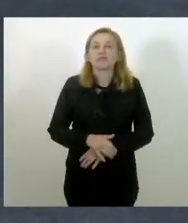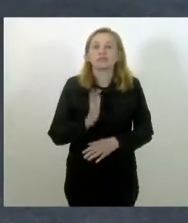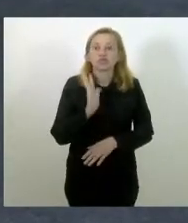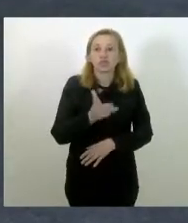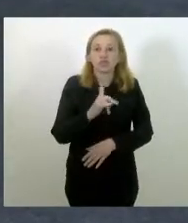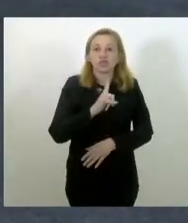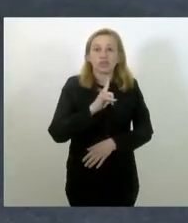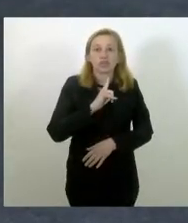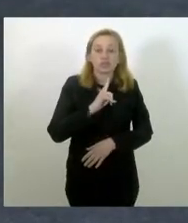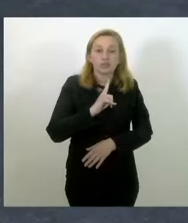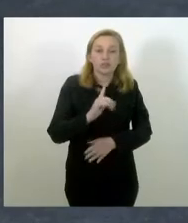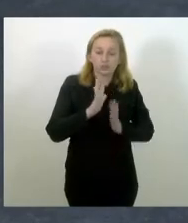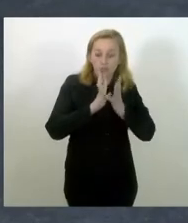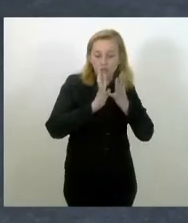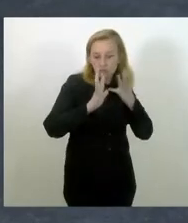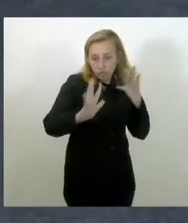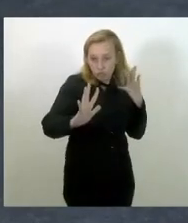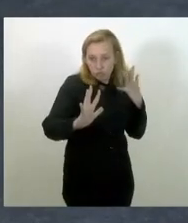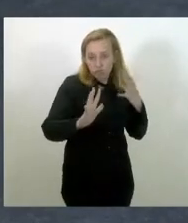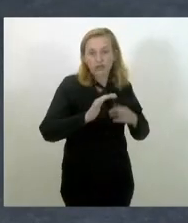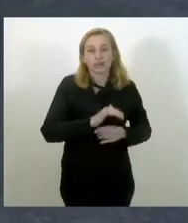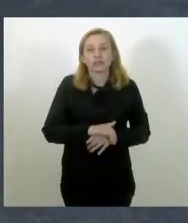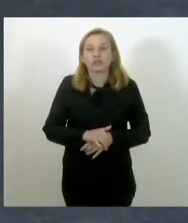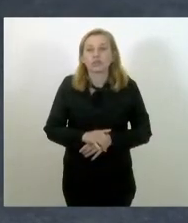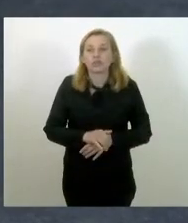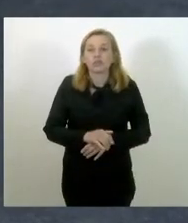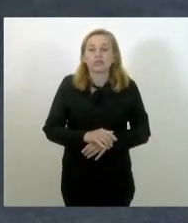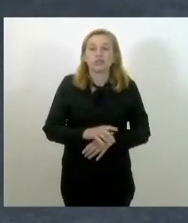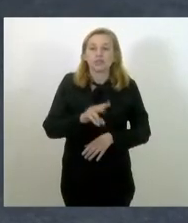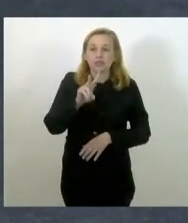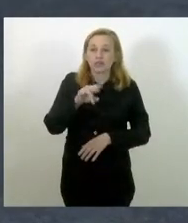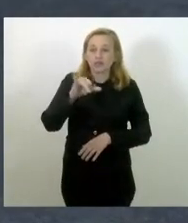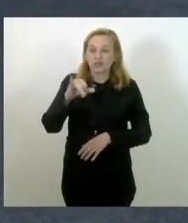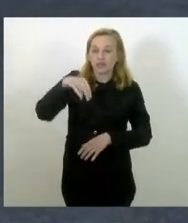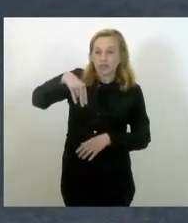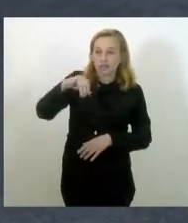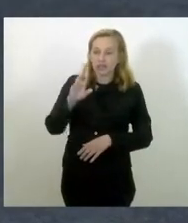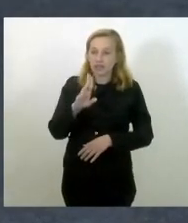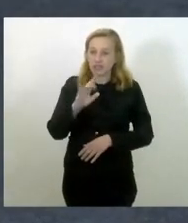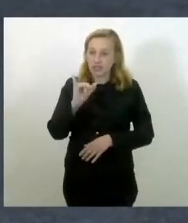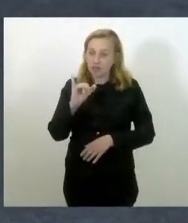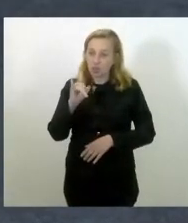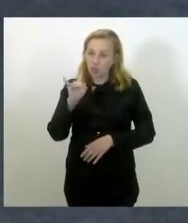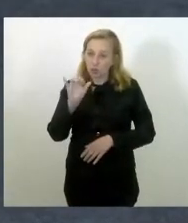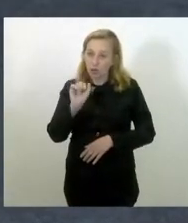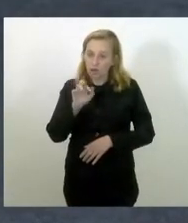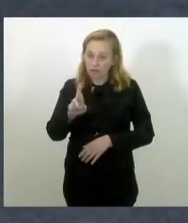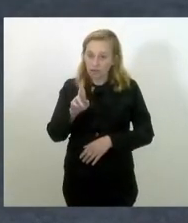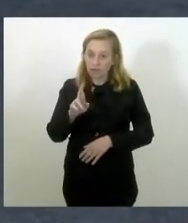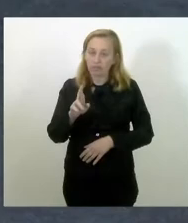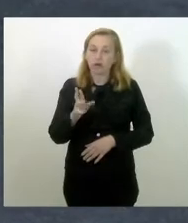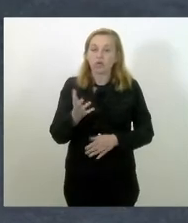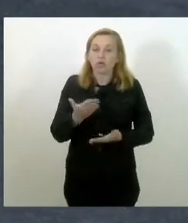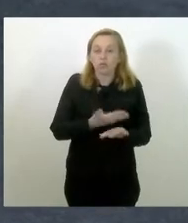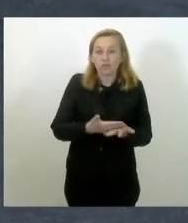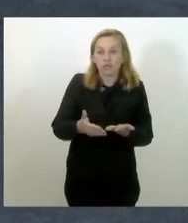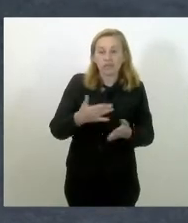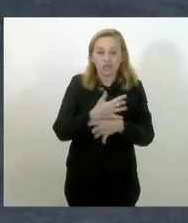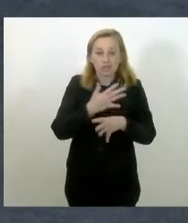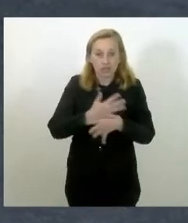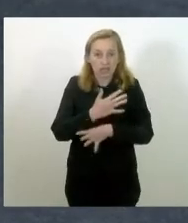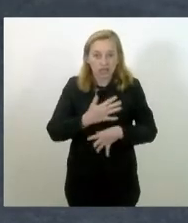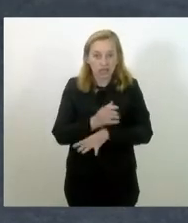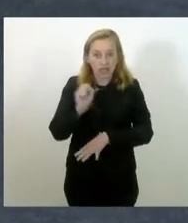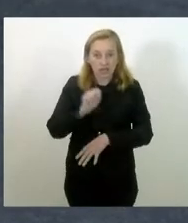uma fila de vinícolas para começar na cidade de Areal, não tem quantidade